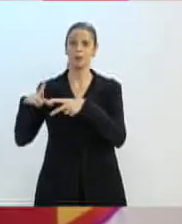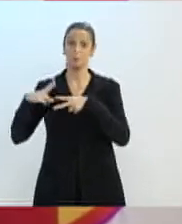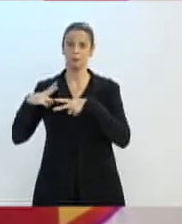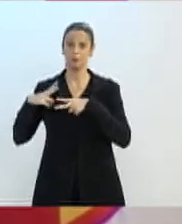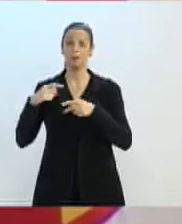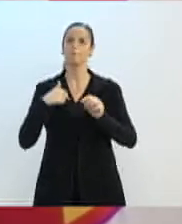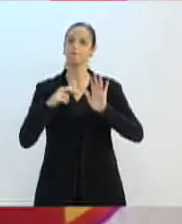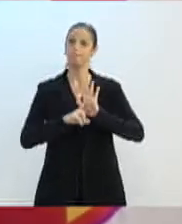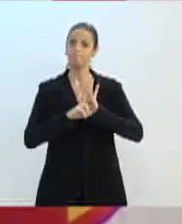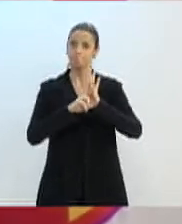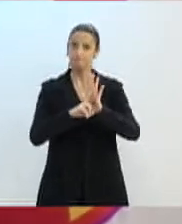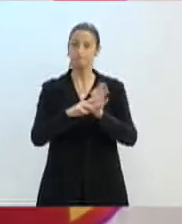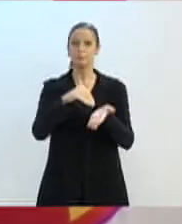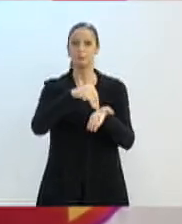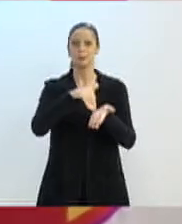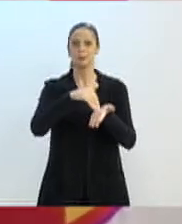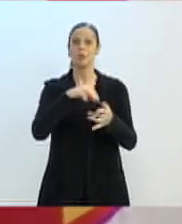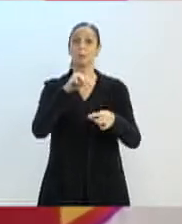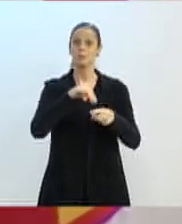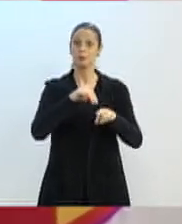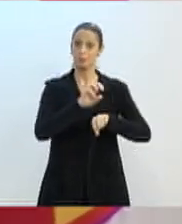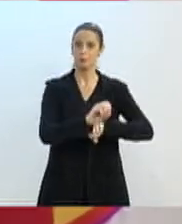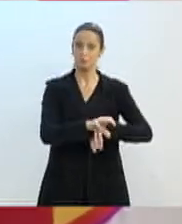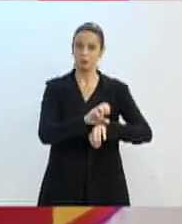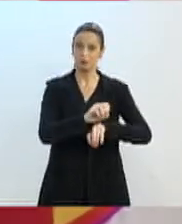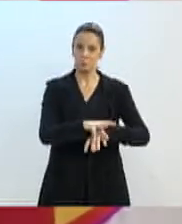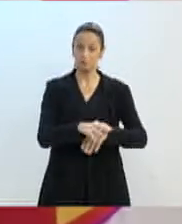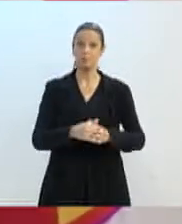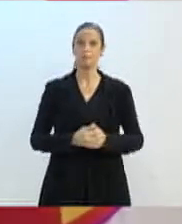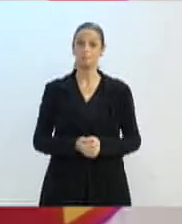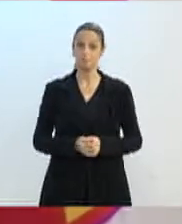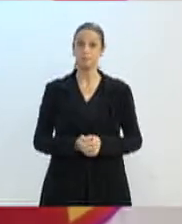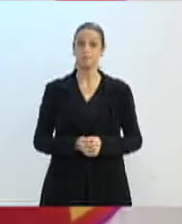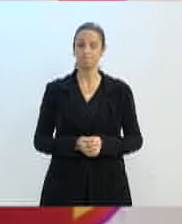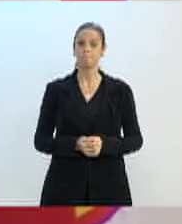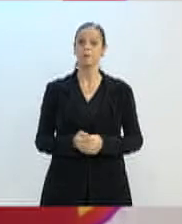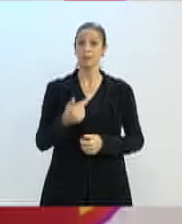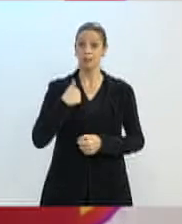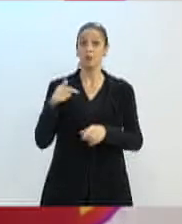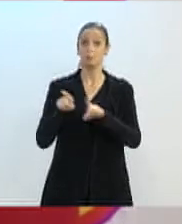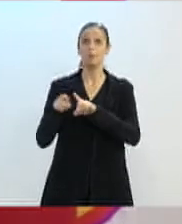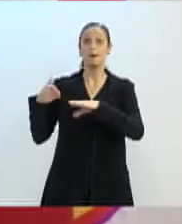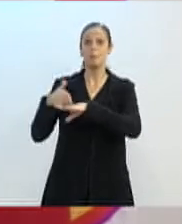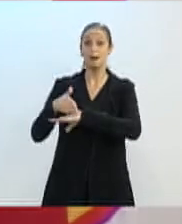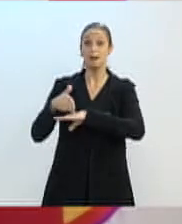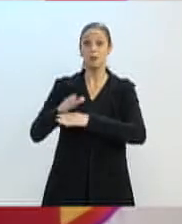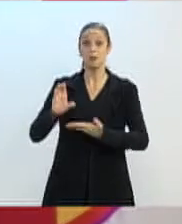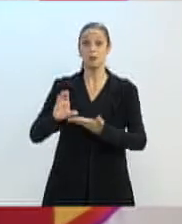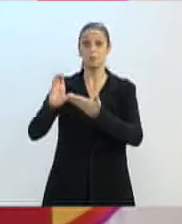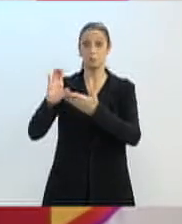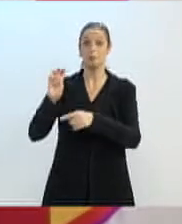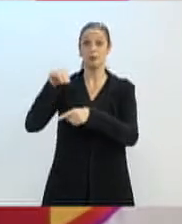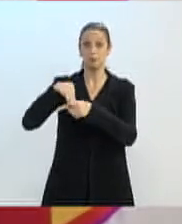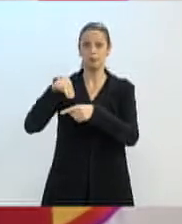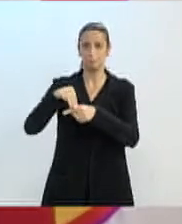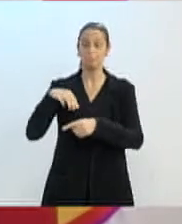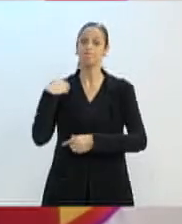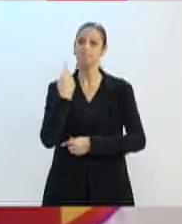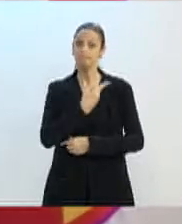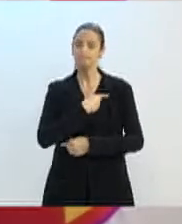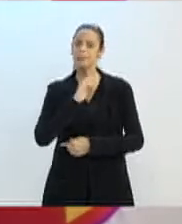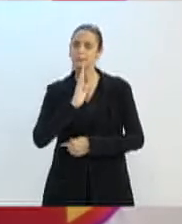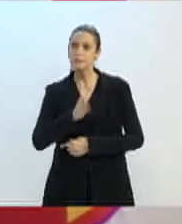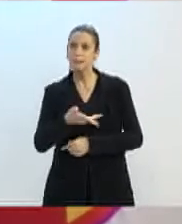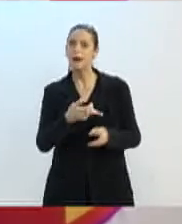representante da Secretaria Municipal de Educação, a qual tem cadeira no comitê municipal, e nós acompanhamos todas